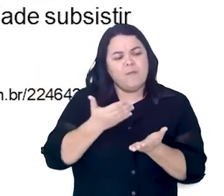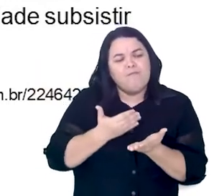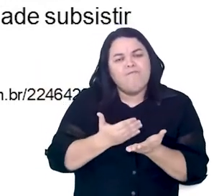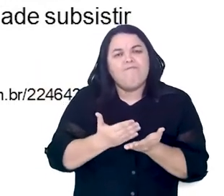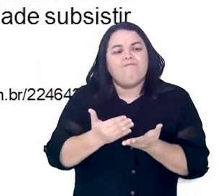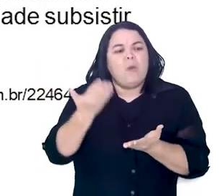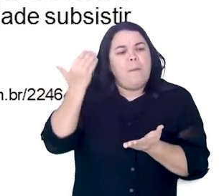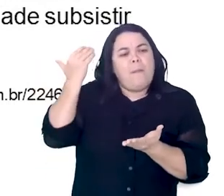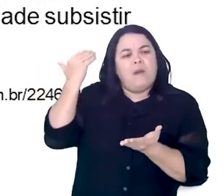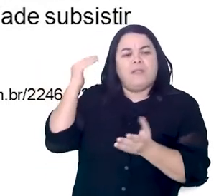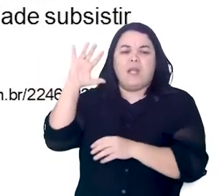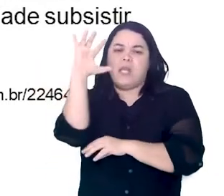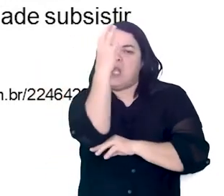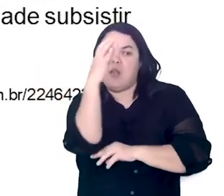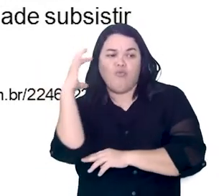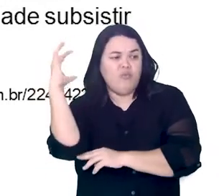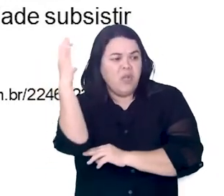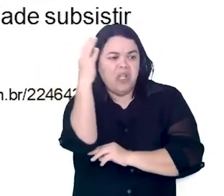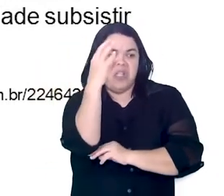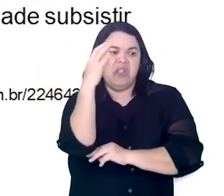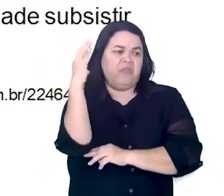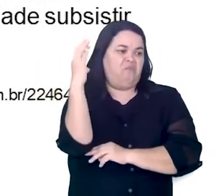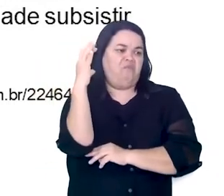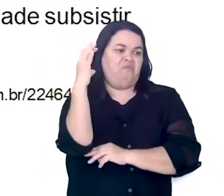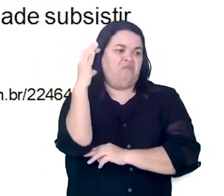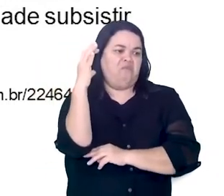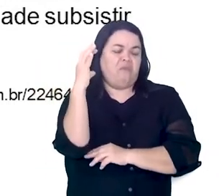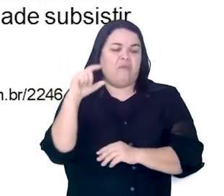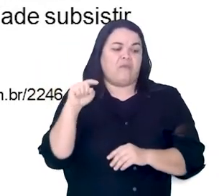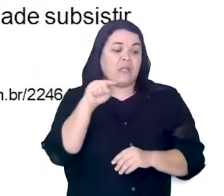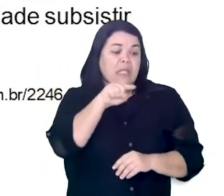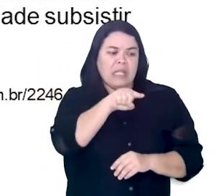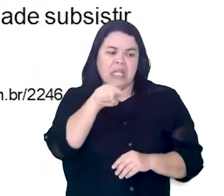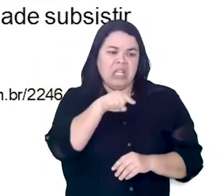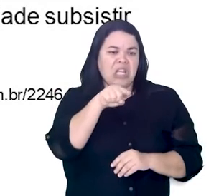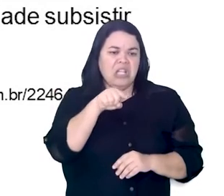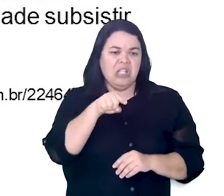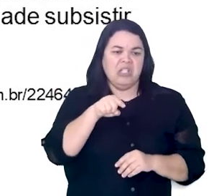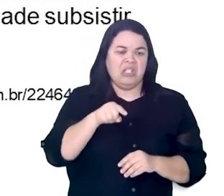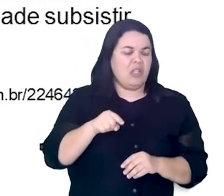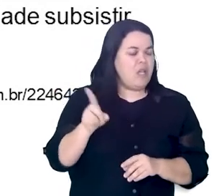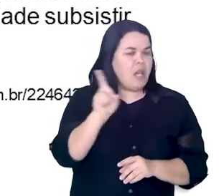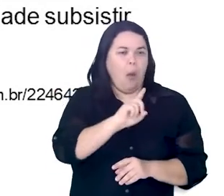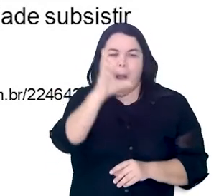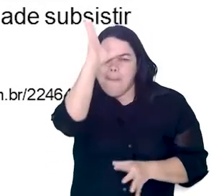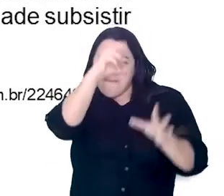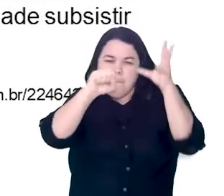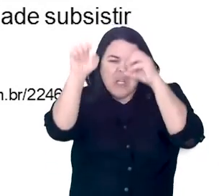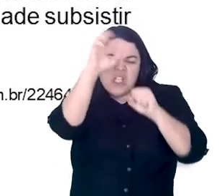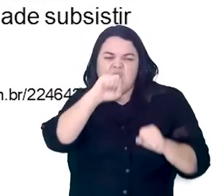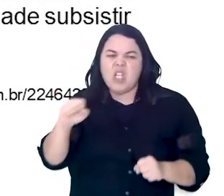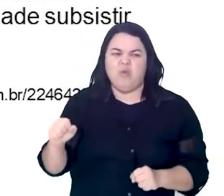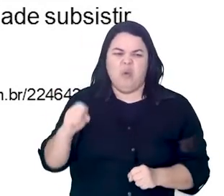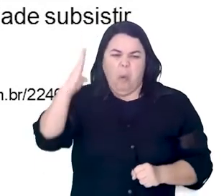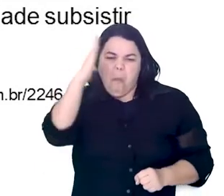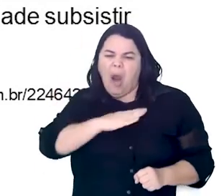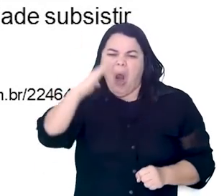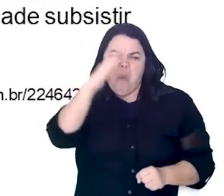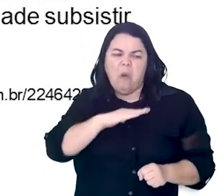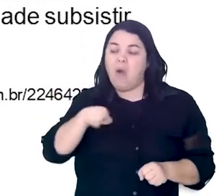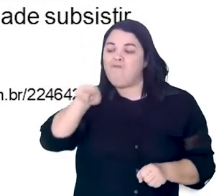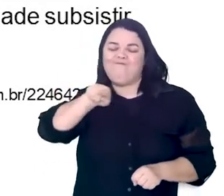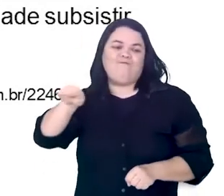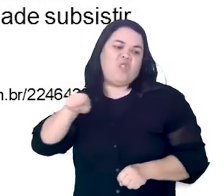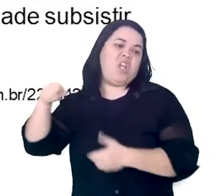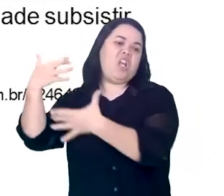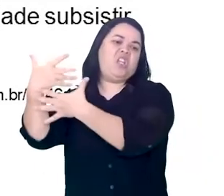As leis da natureza, não ainda pervertidas pela imersão dos nossos,